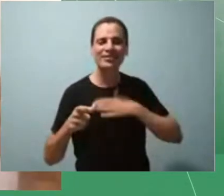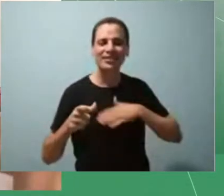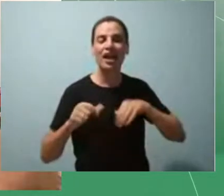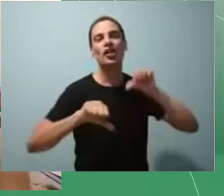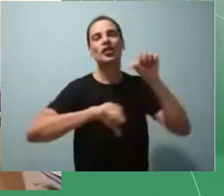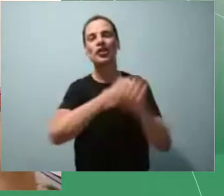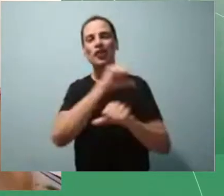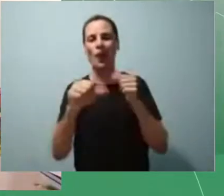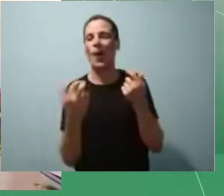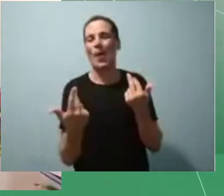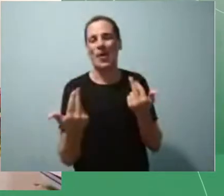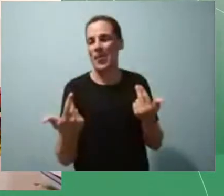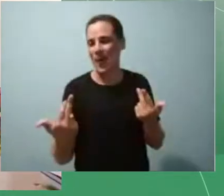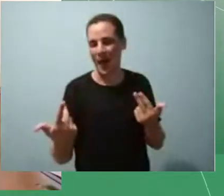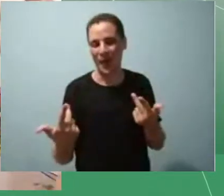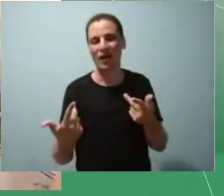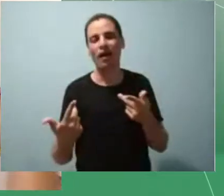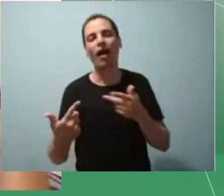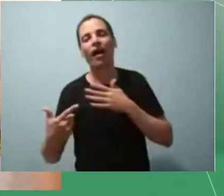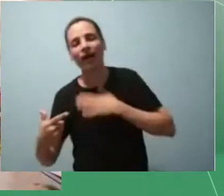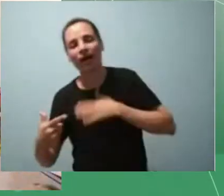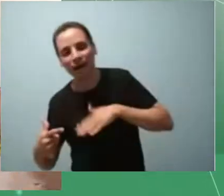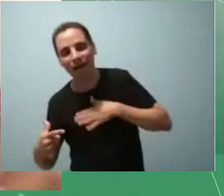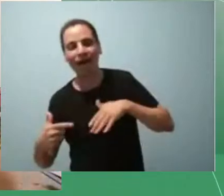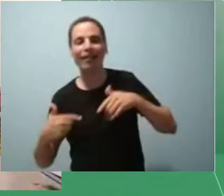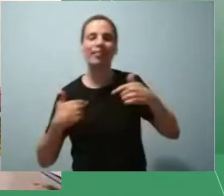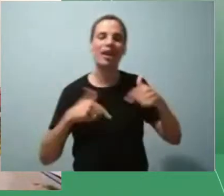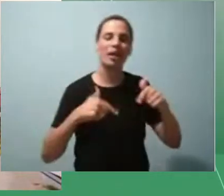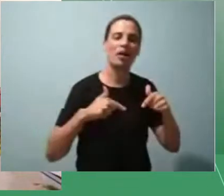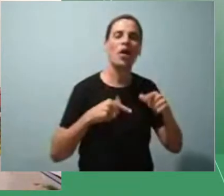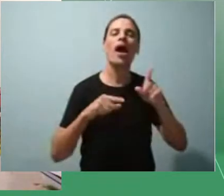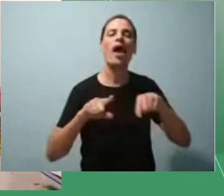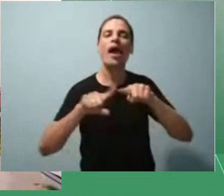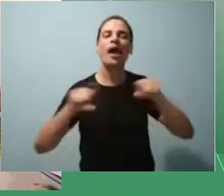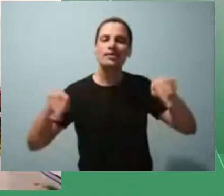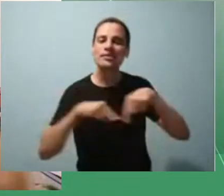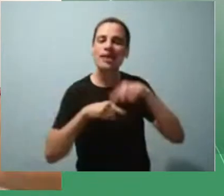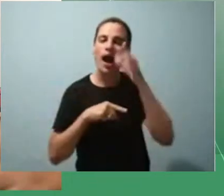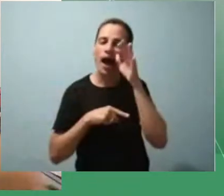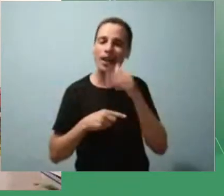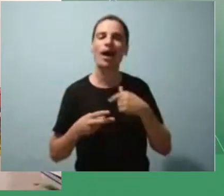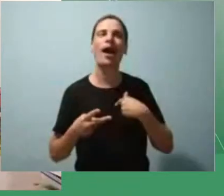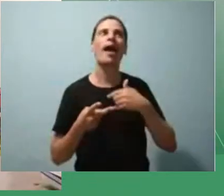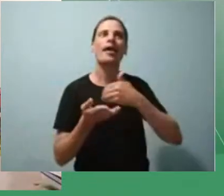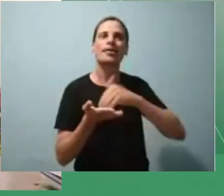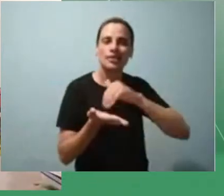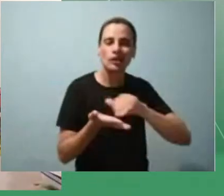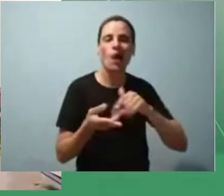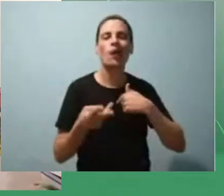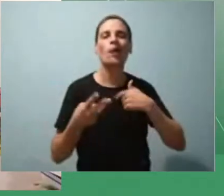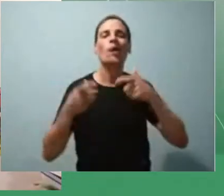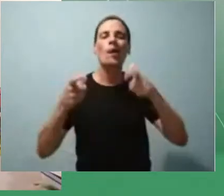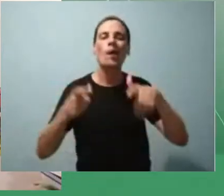mesma coisa, né? Então, a minha sala é meu escritório, meu ambiente de trabalho, de estudos,